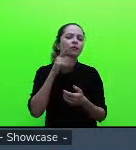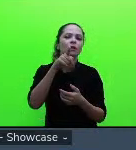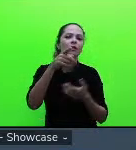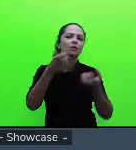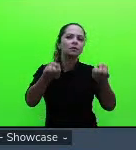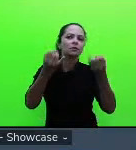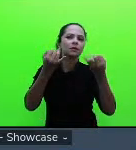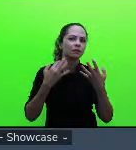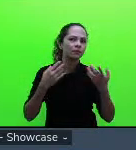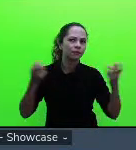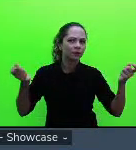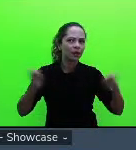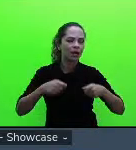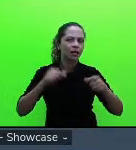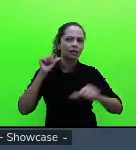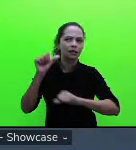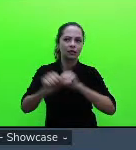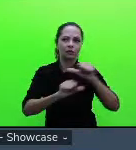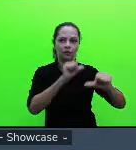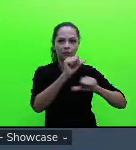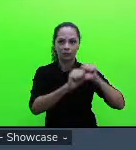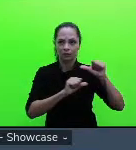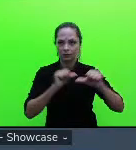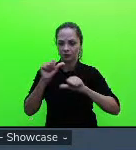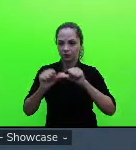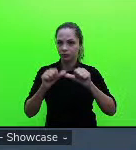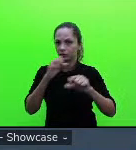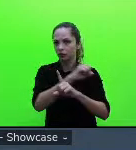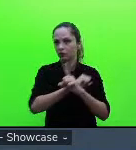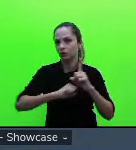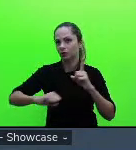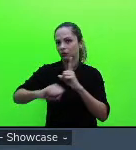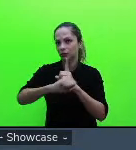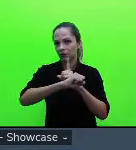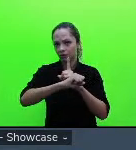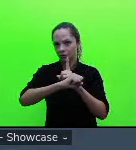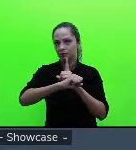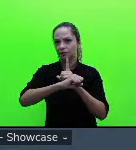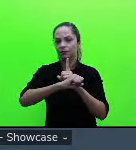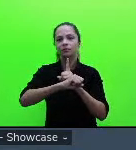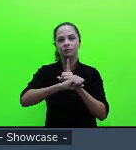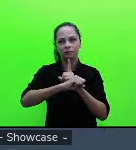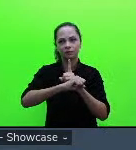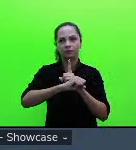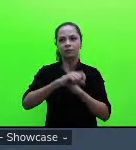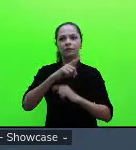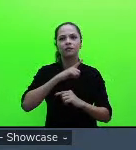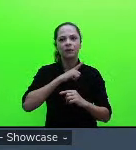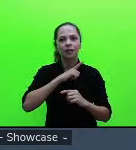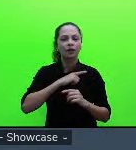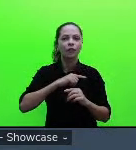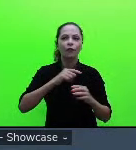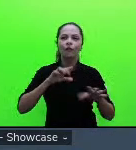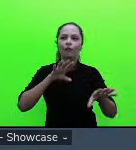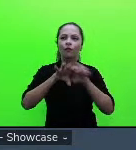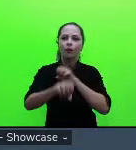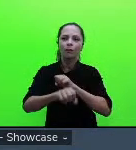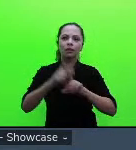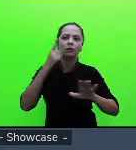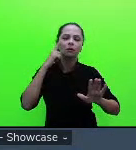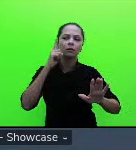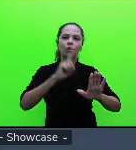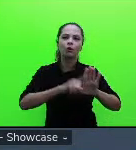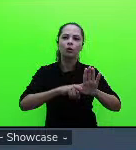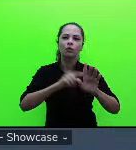você acha que é possível essa transformação social por meio de uma certa desidentificação dessas formações ideológicas discursivas eu queria te escutar